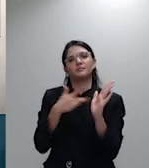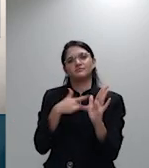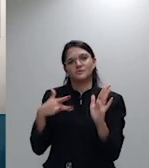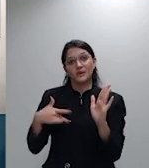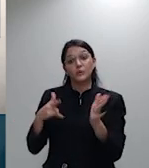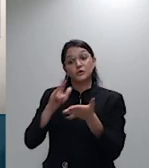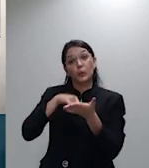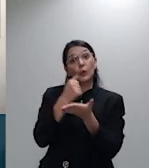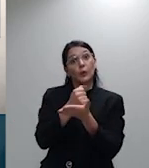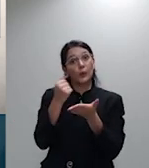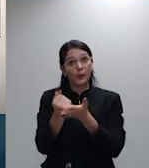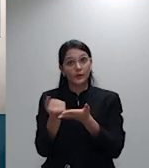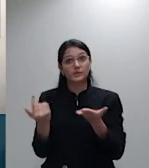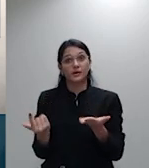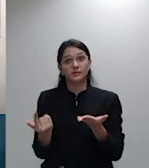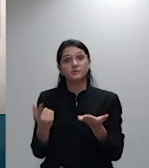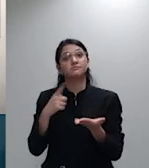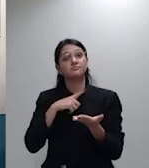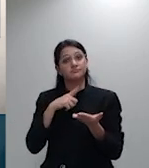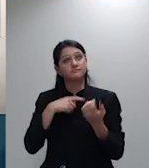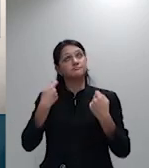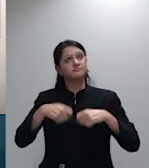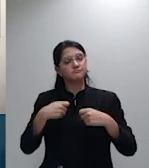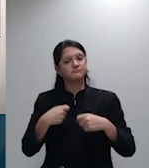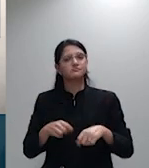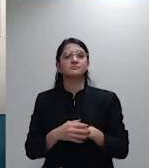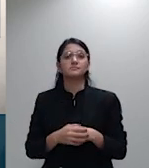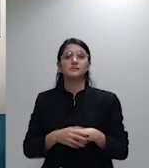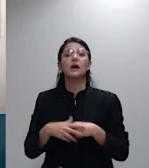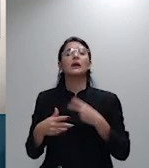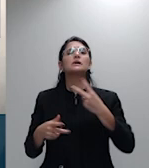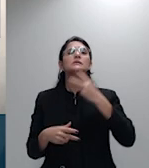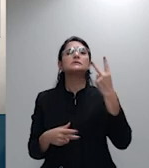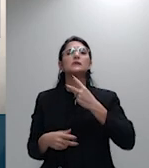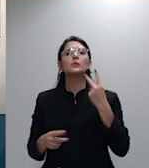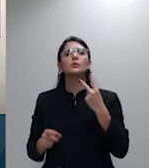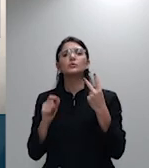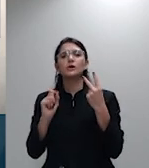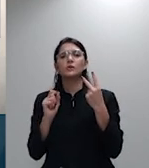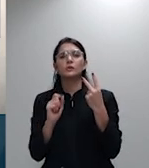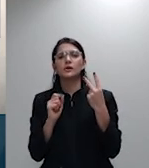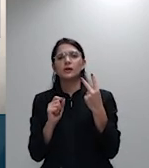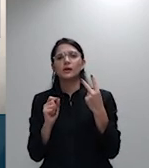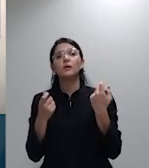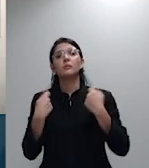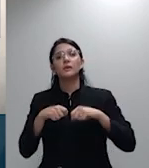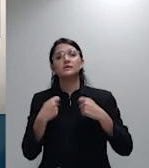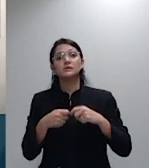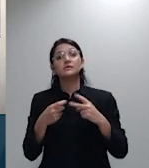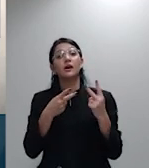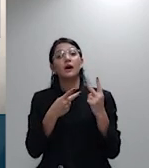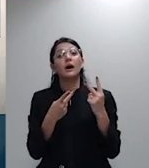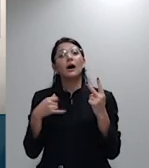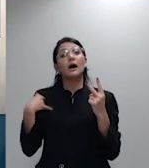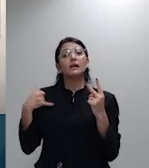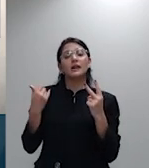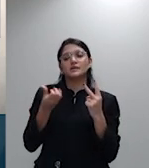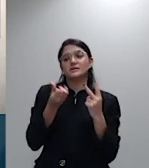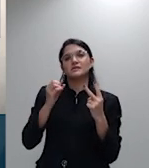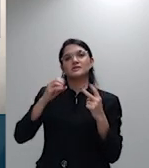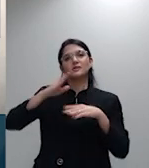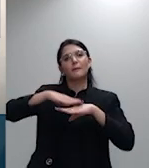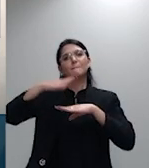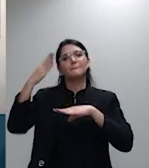nos contratos da saúde suplementar em segundo lugar com relações beneficiárias acima de 60 a tese vai ter que sim